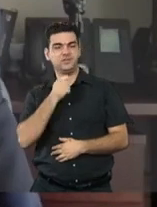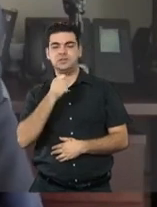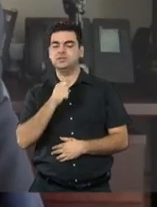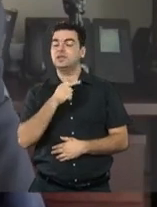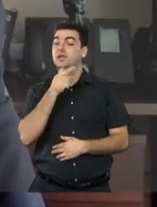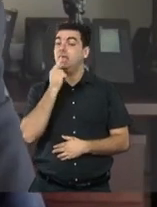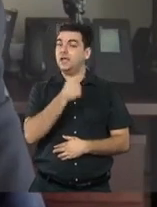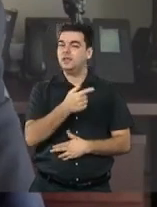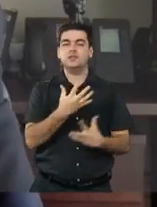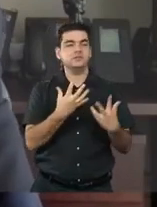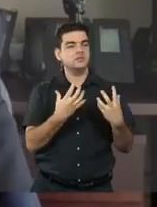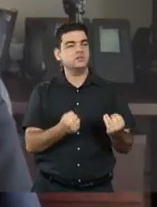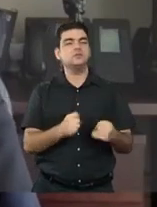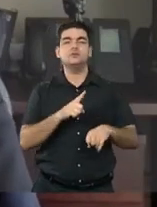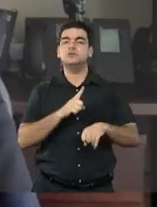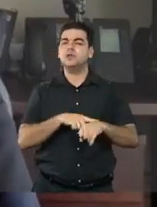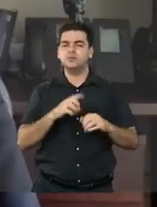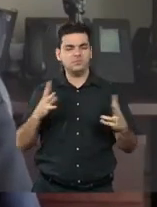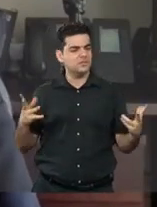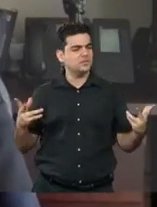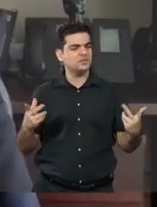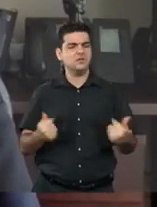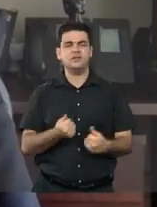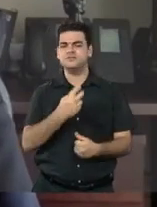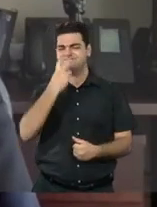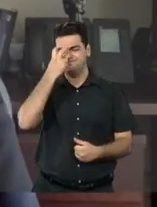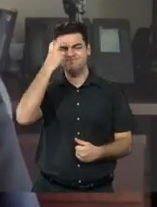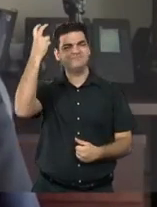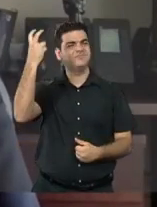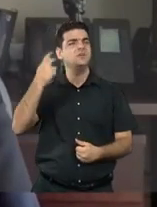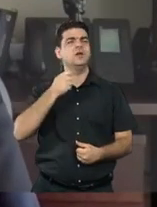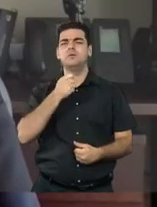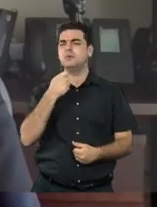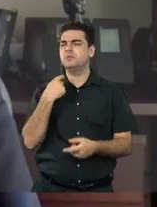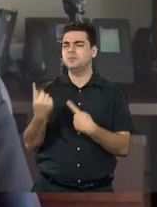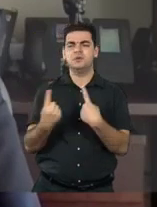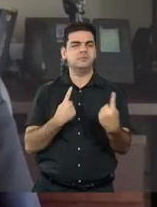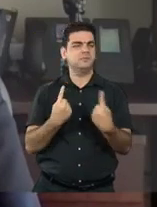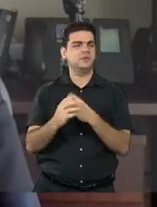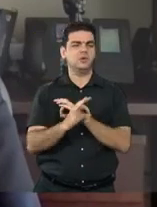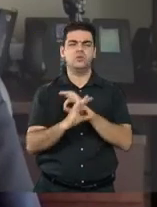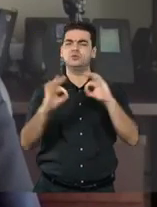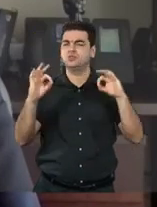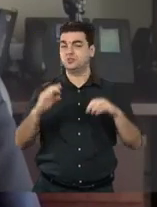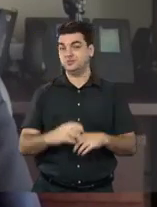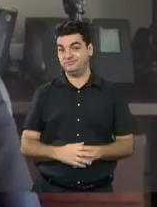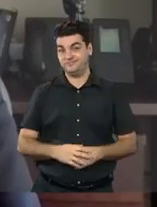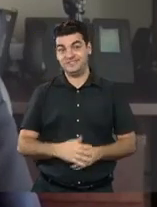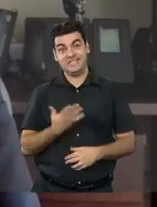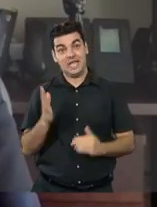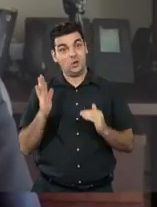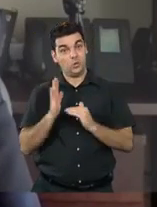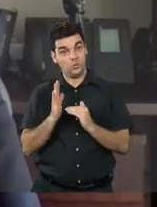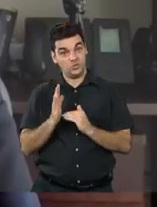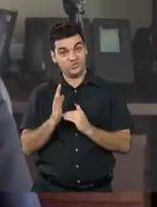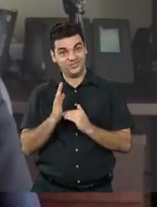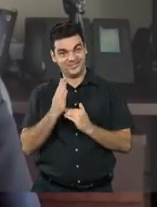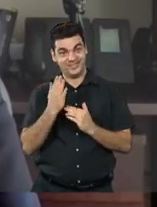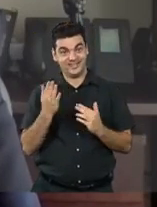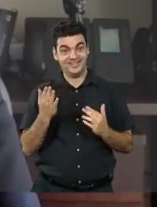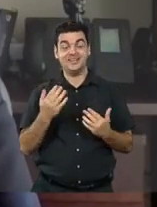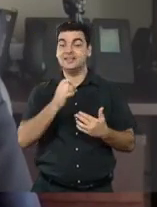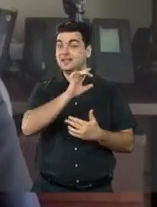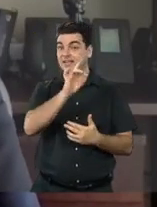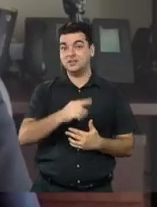graciosamente empresta o seu talento e o seu brilho para as nossas conversas. Volto ao final e devolvo a palavra